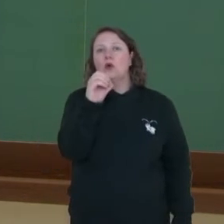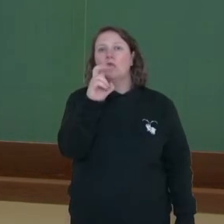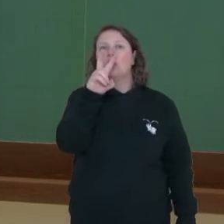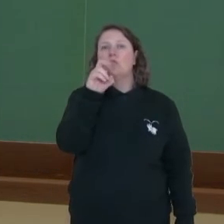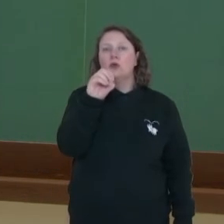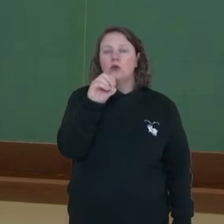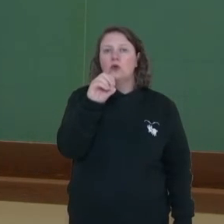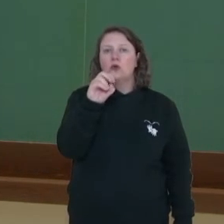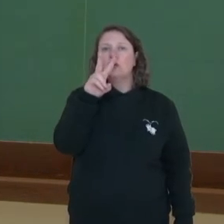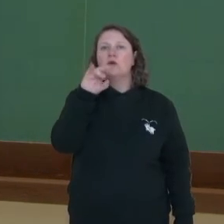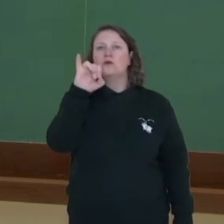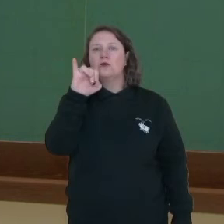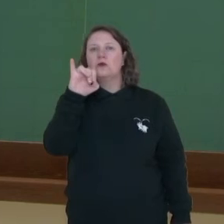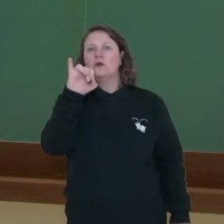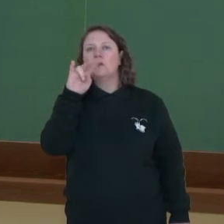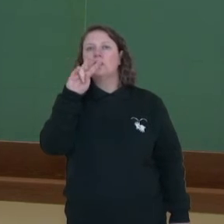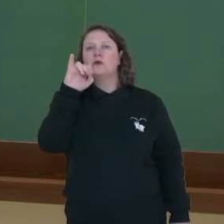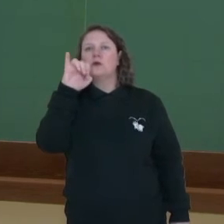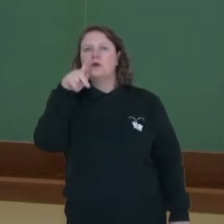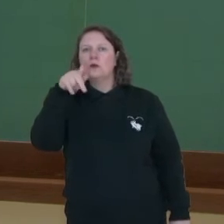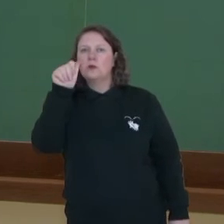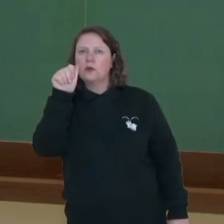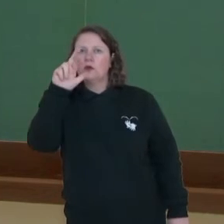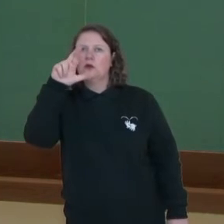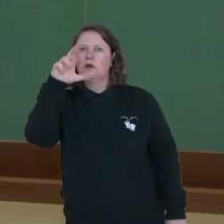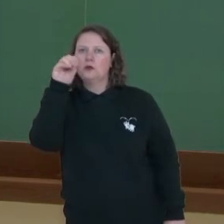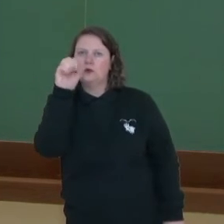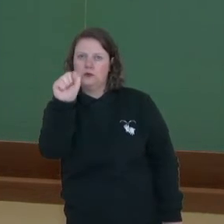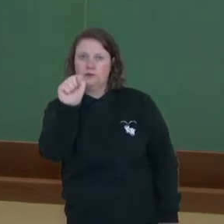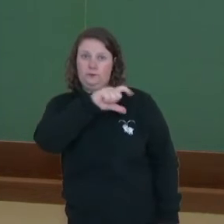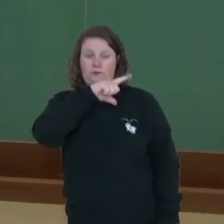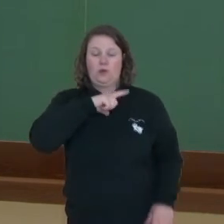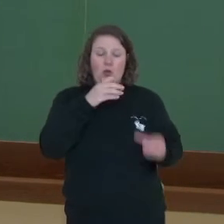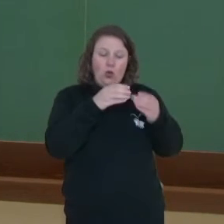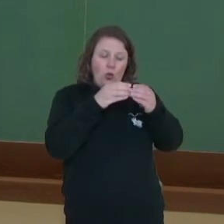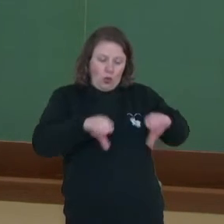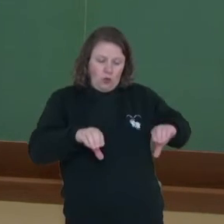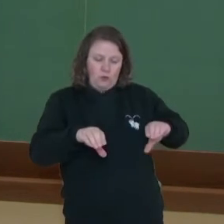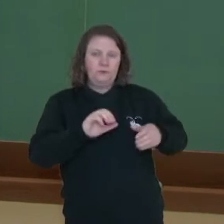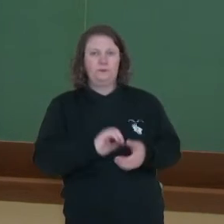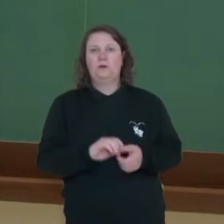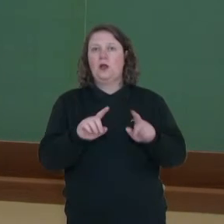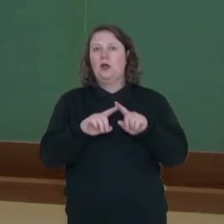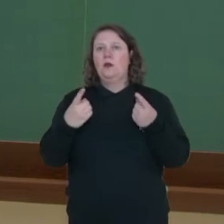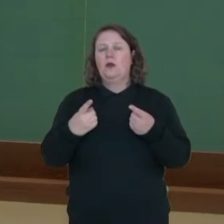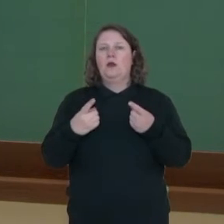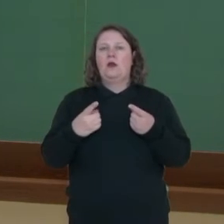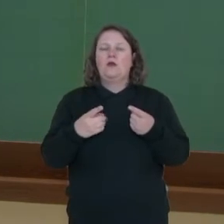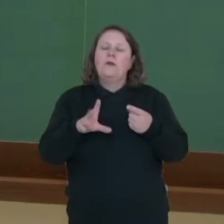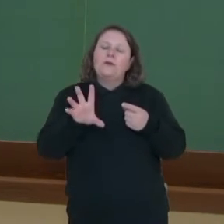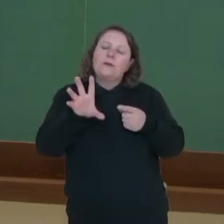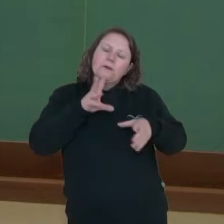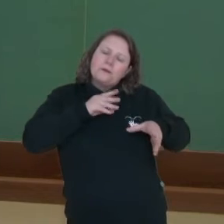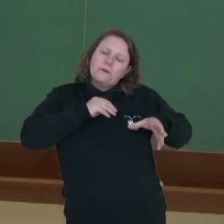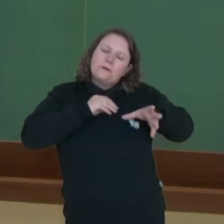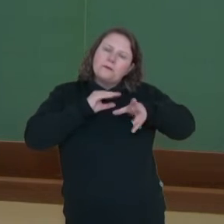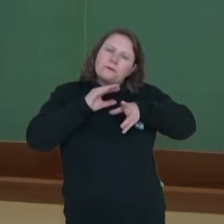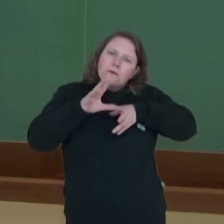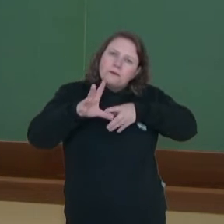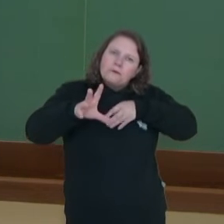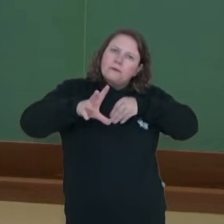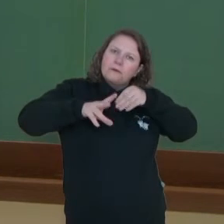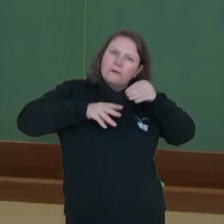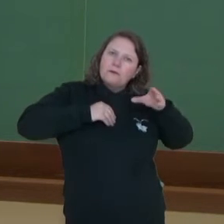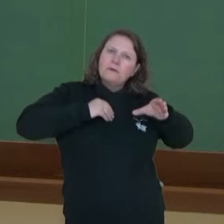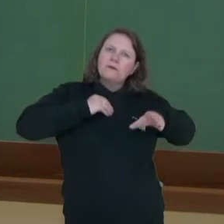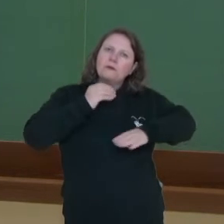Como assim? Eu tenho um ovo. Então, todo o nutriente que eu preciso para desenvolver encontra